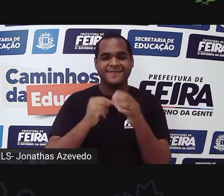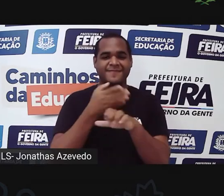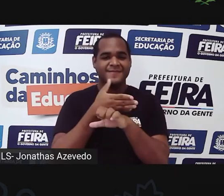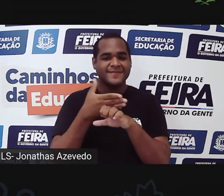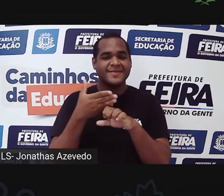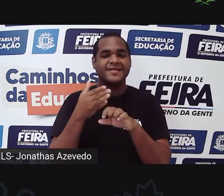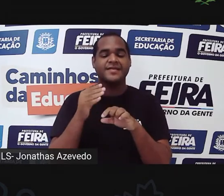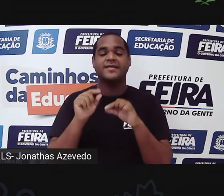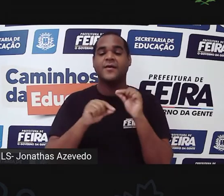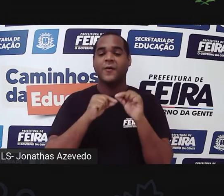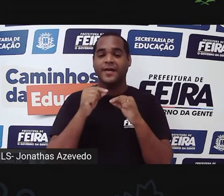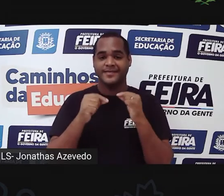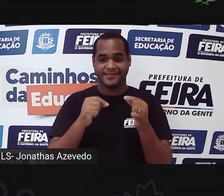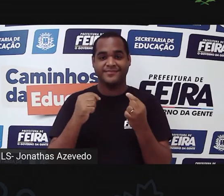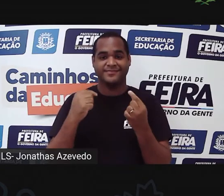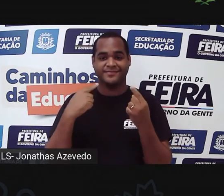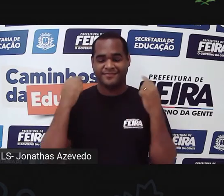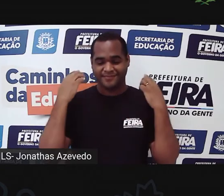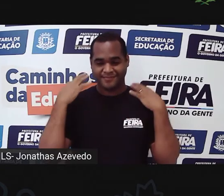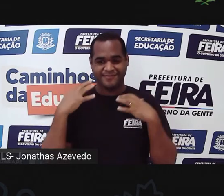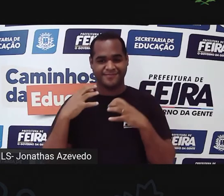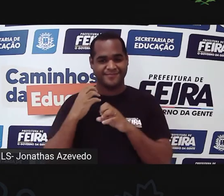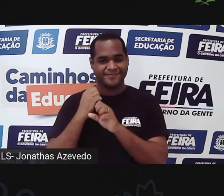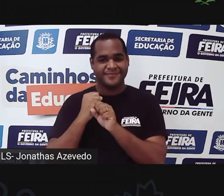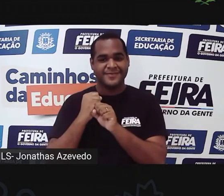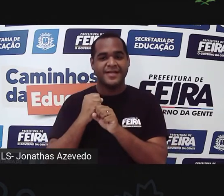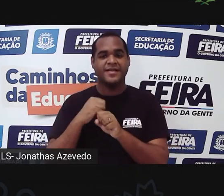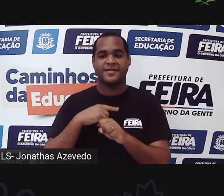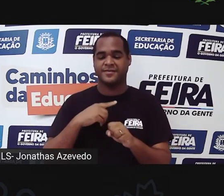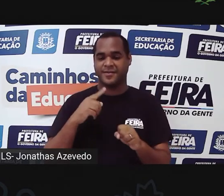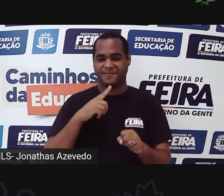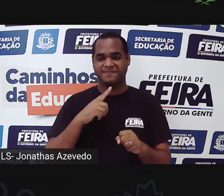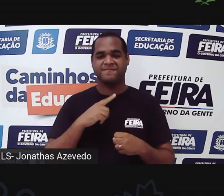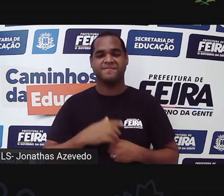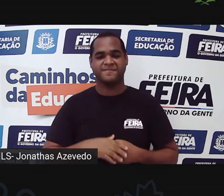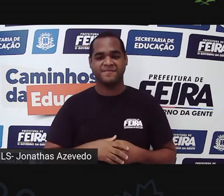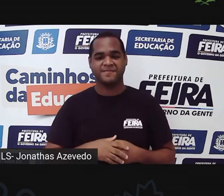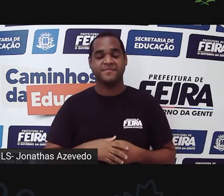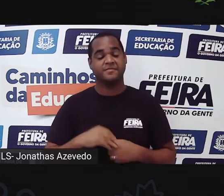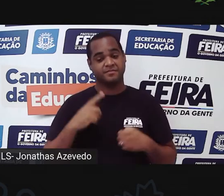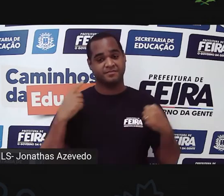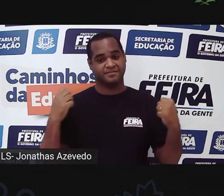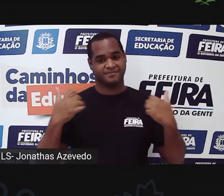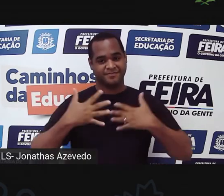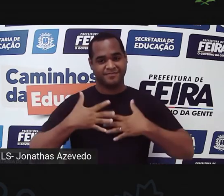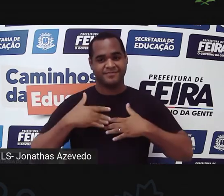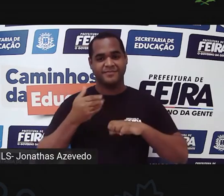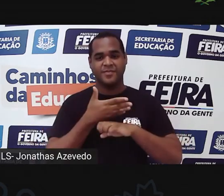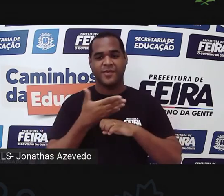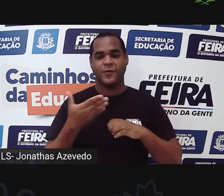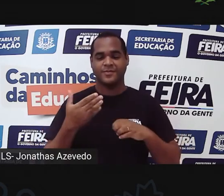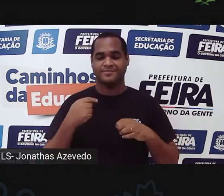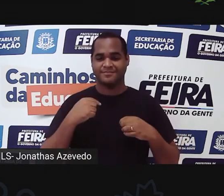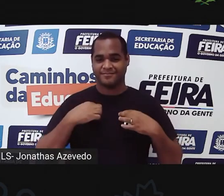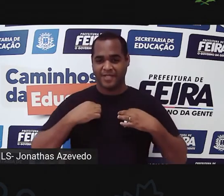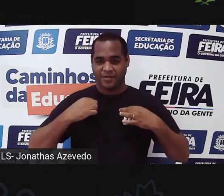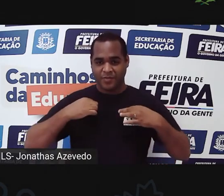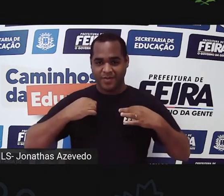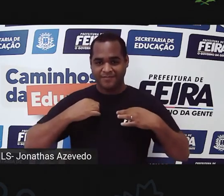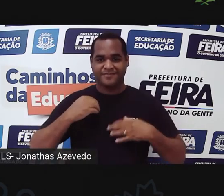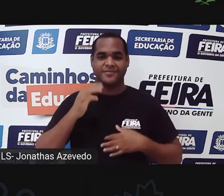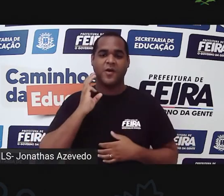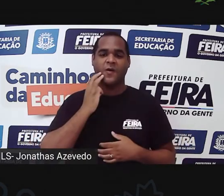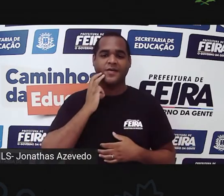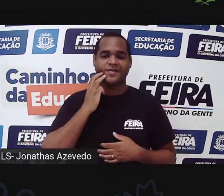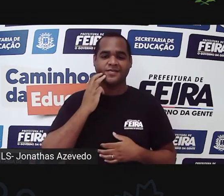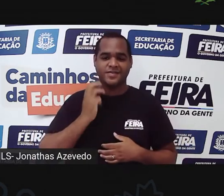castanho escuro, um pouco abaixo do ombro, hoje eles estão presos. Estou vestindo um jaleco branco e por dentro tem uma blusa rosa